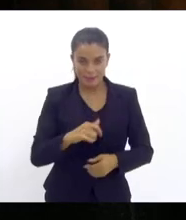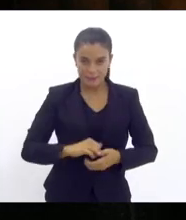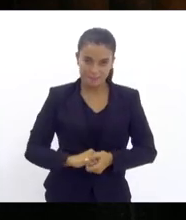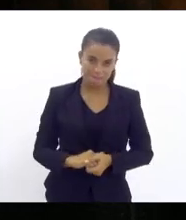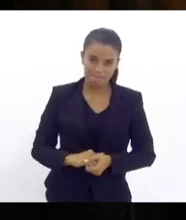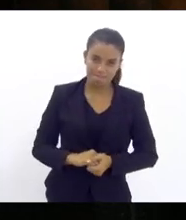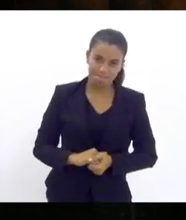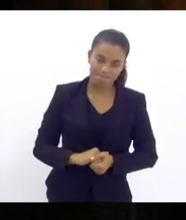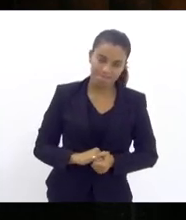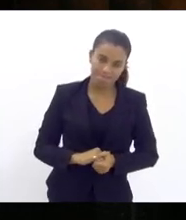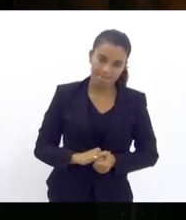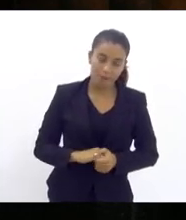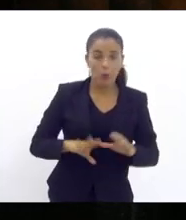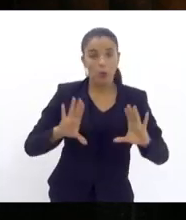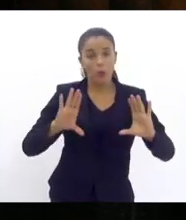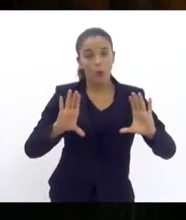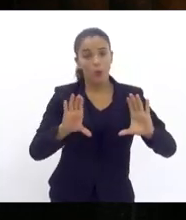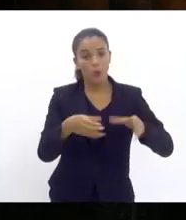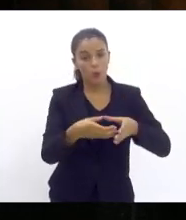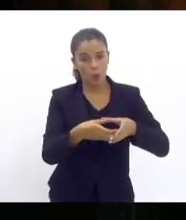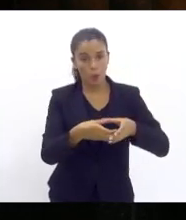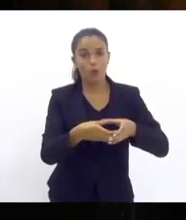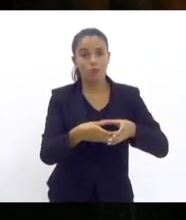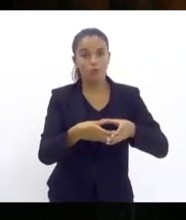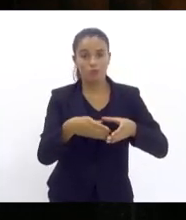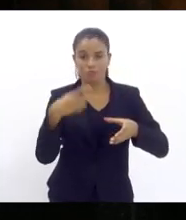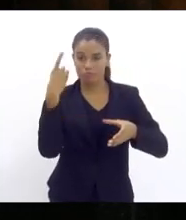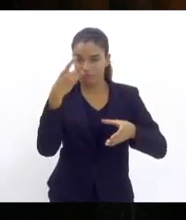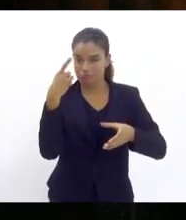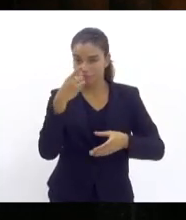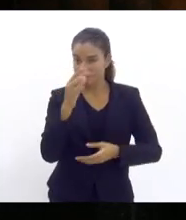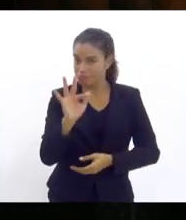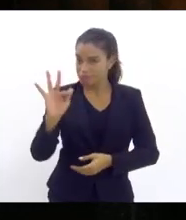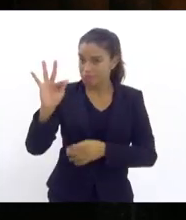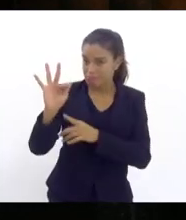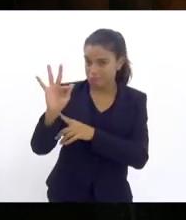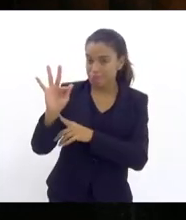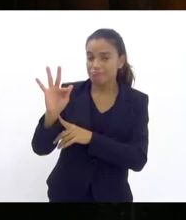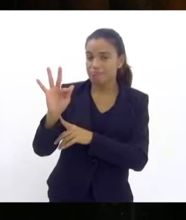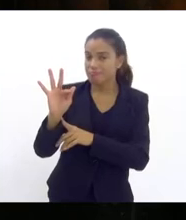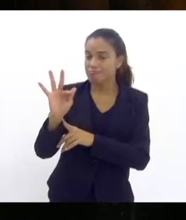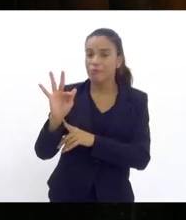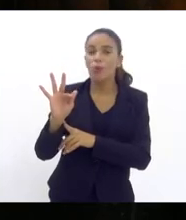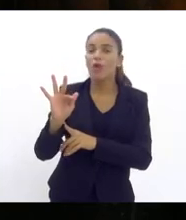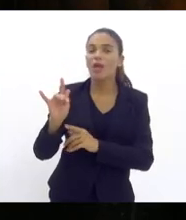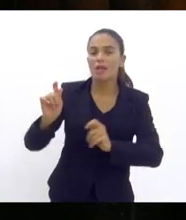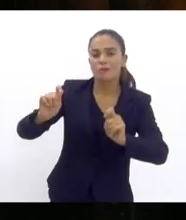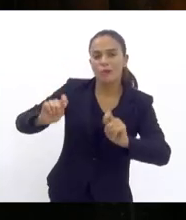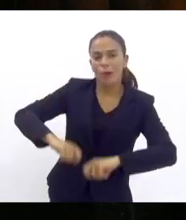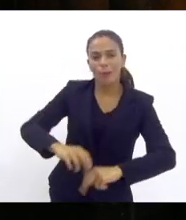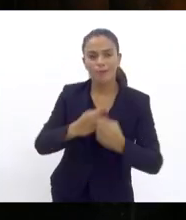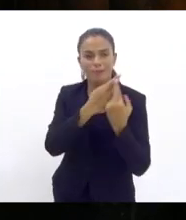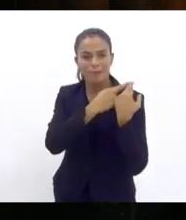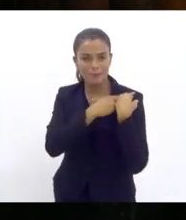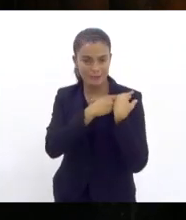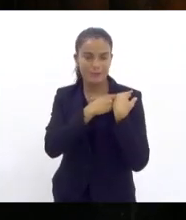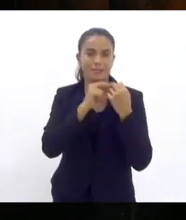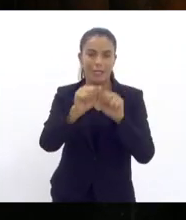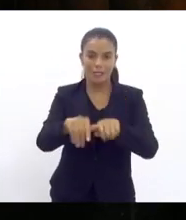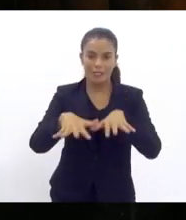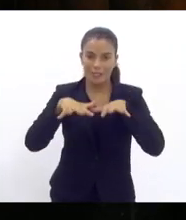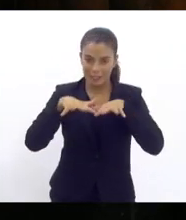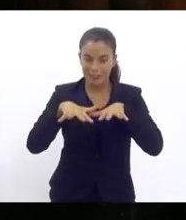um grupo de deputados federais na sua competência parlamentar